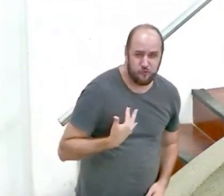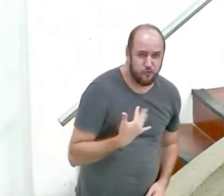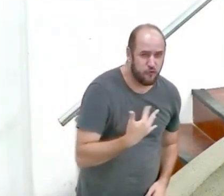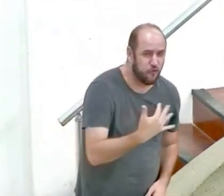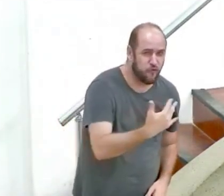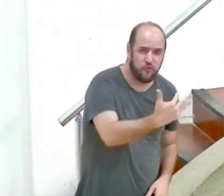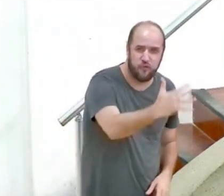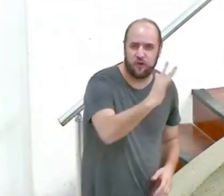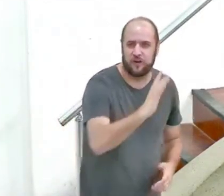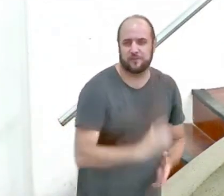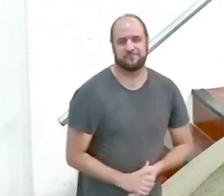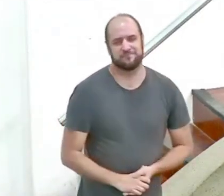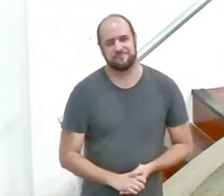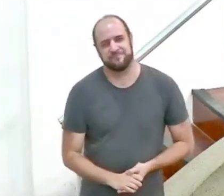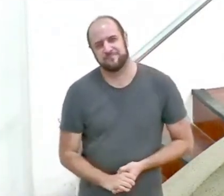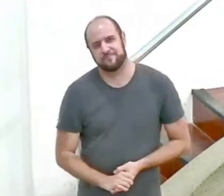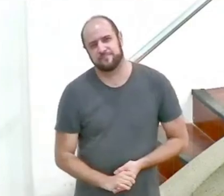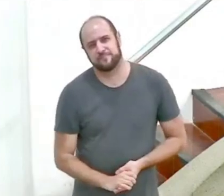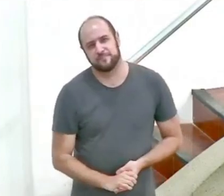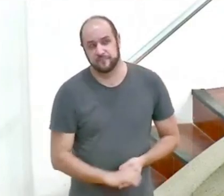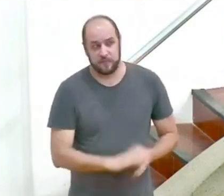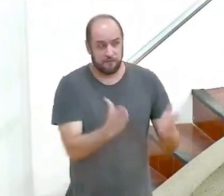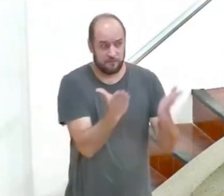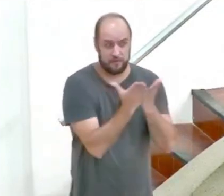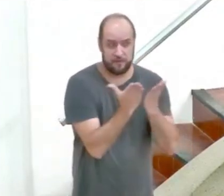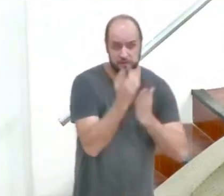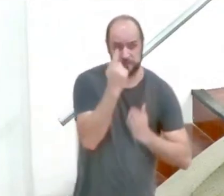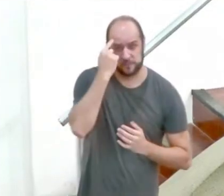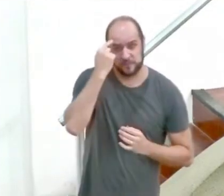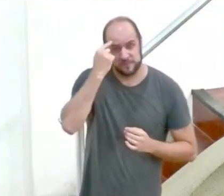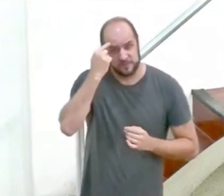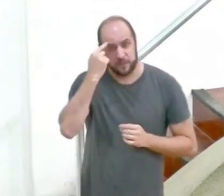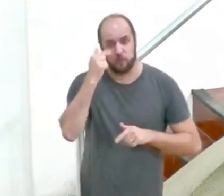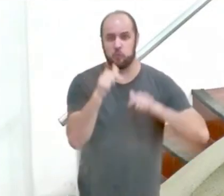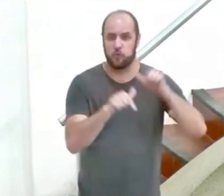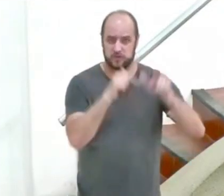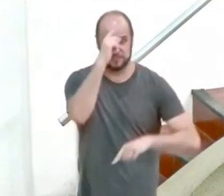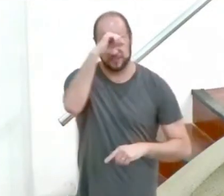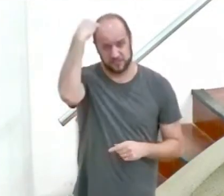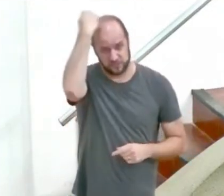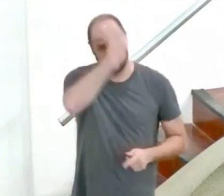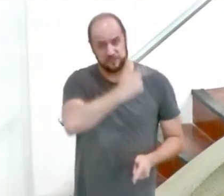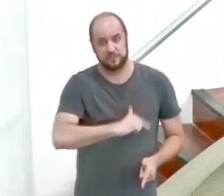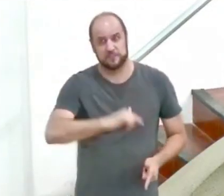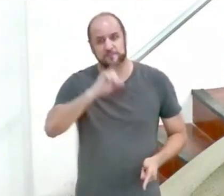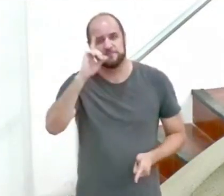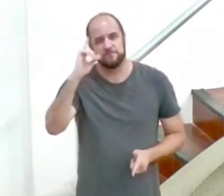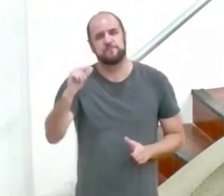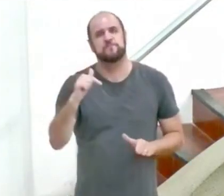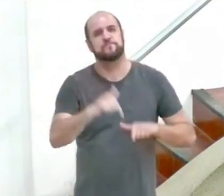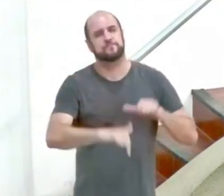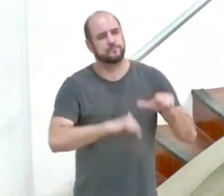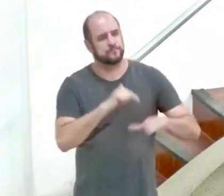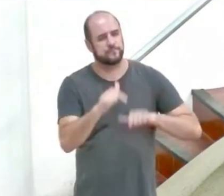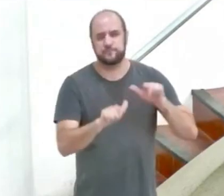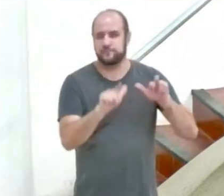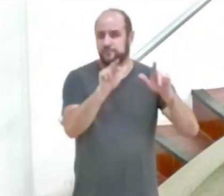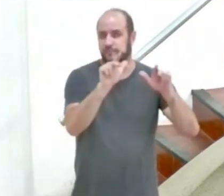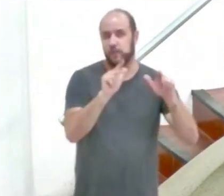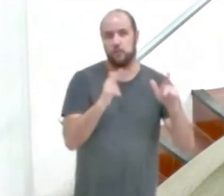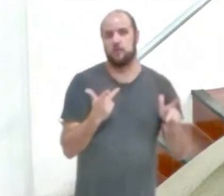muitos crentes pensam que a obra de santificação de Deus em nós é um trabalho de sísifo